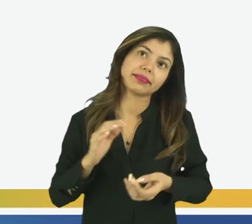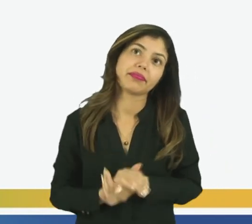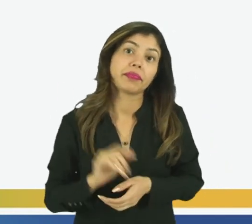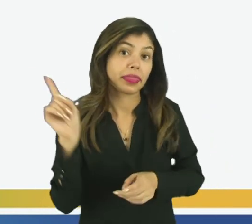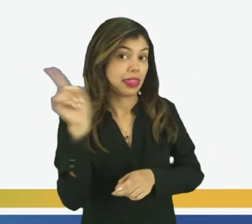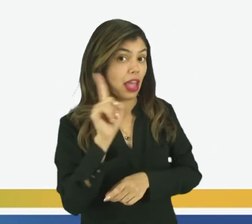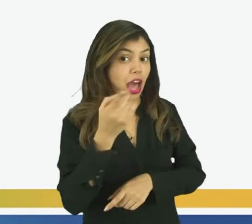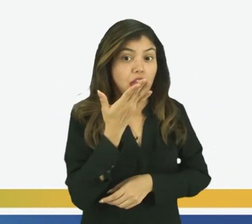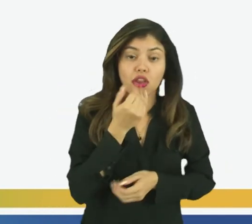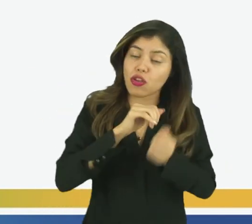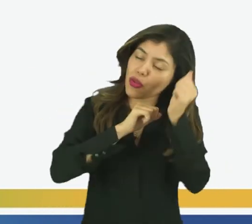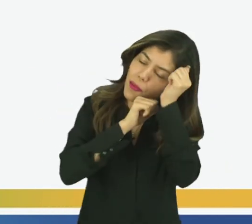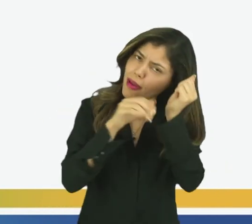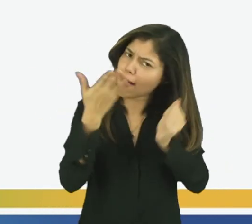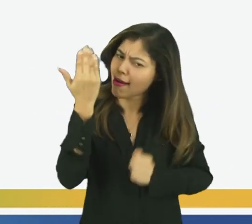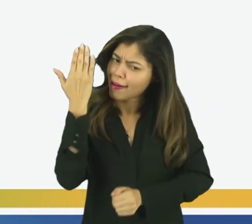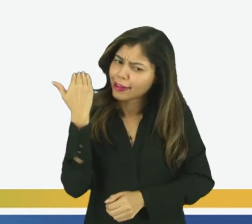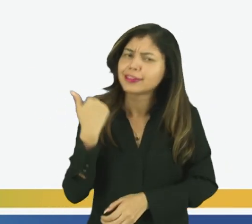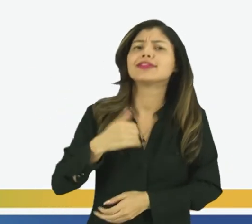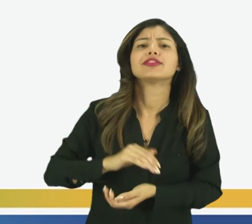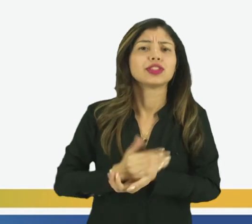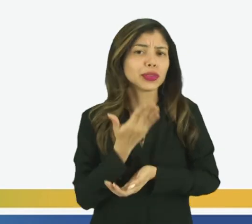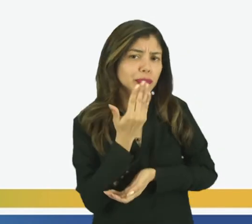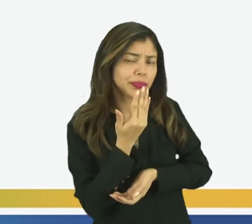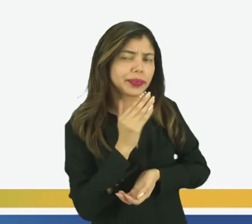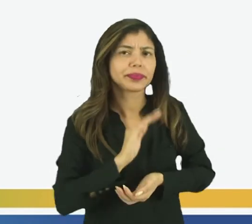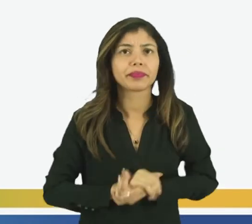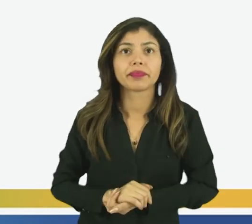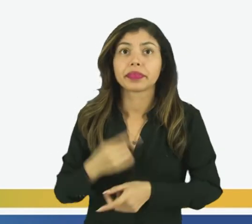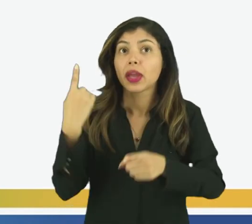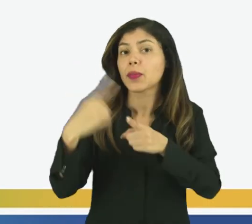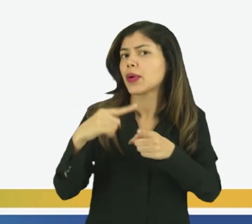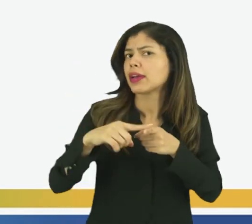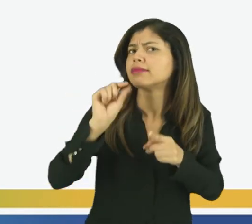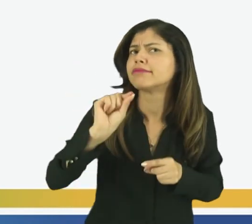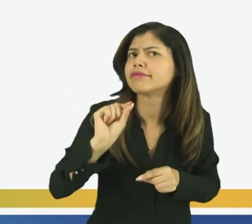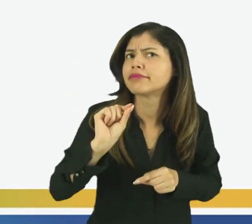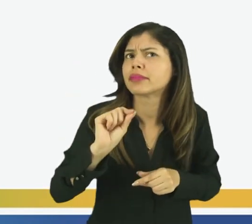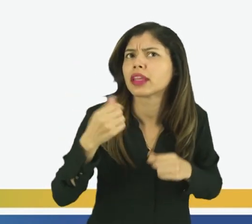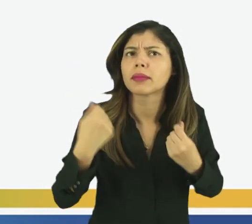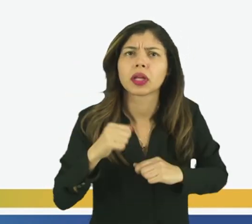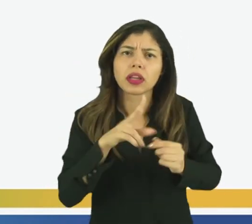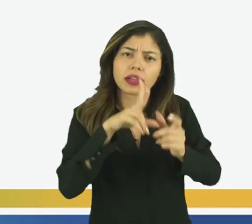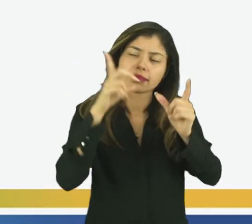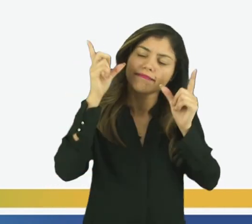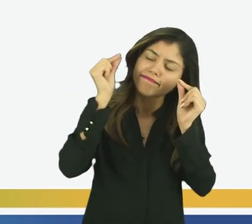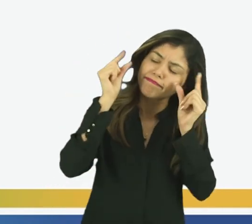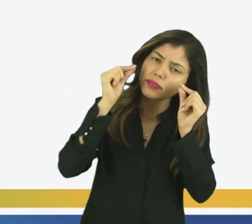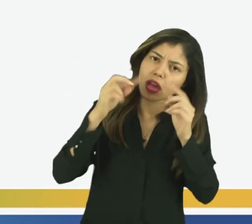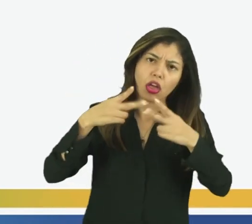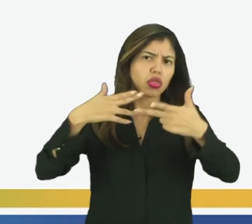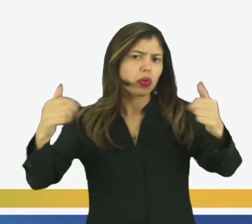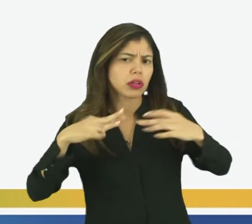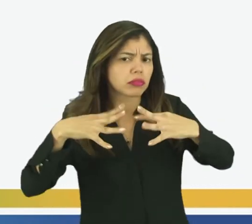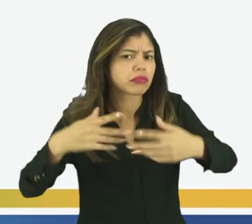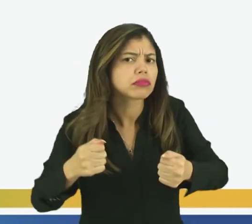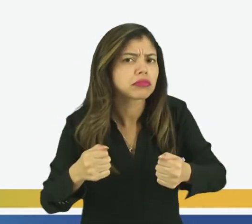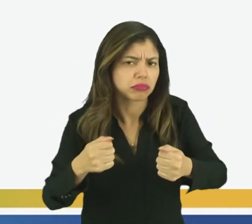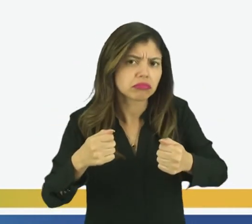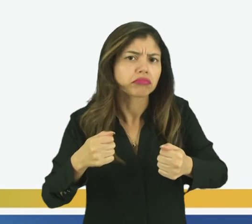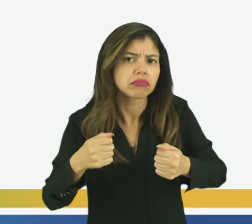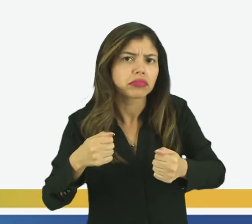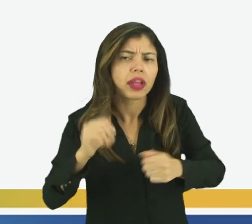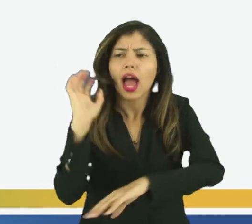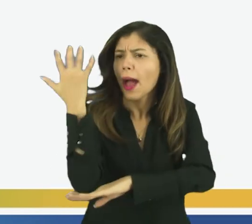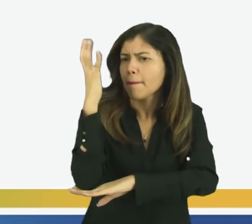Nada de dormir antes do jantar, hein, Júpiter? Por que será que a gente tem sono? Todas as coisas dormem? Será